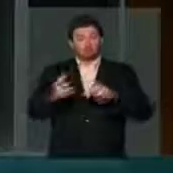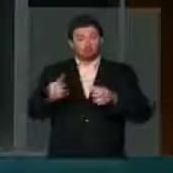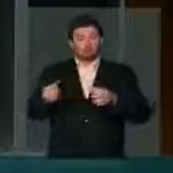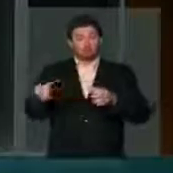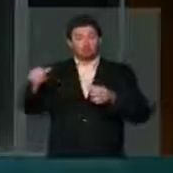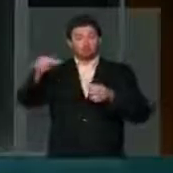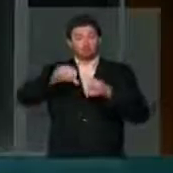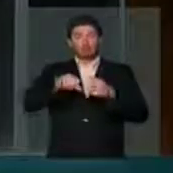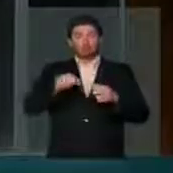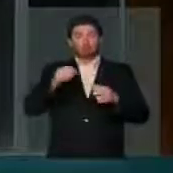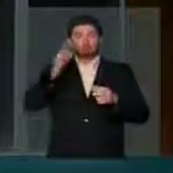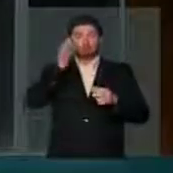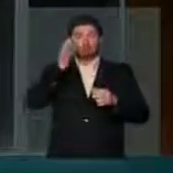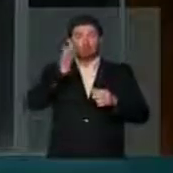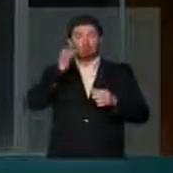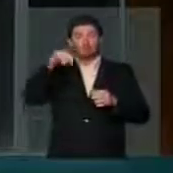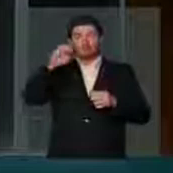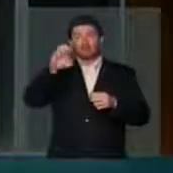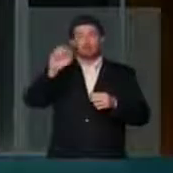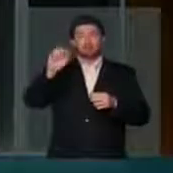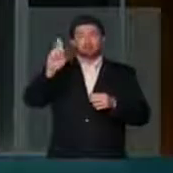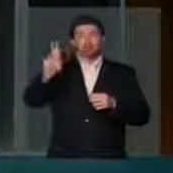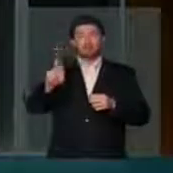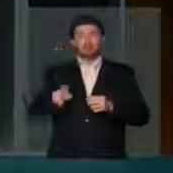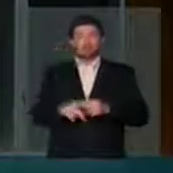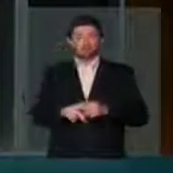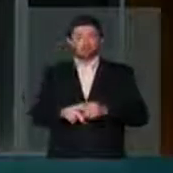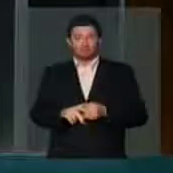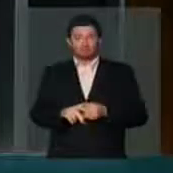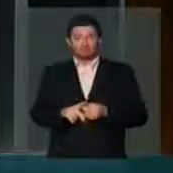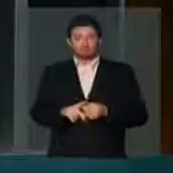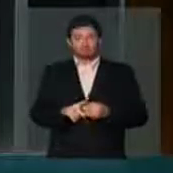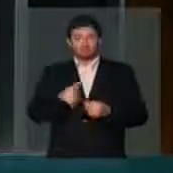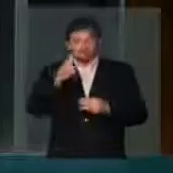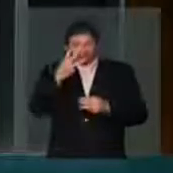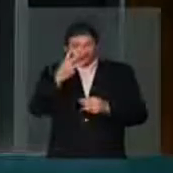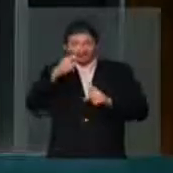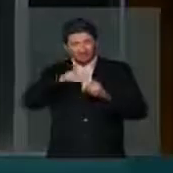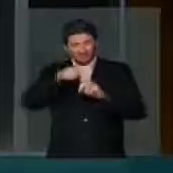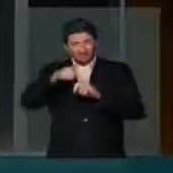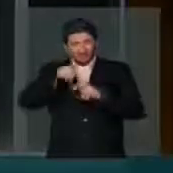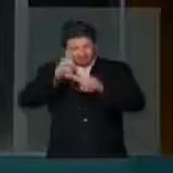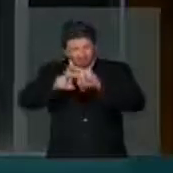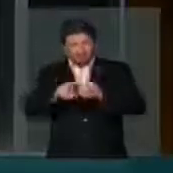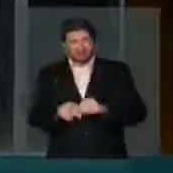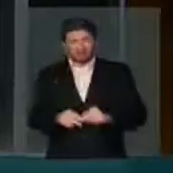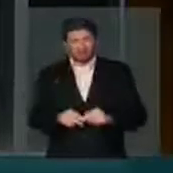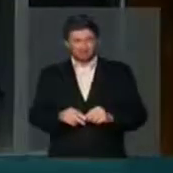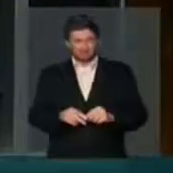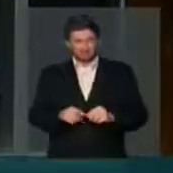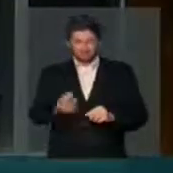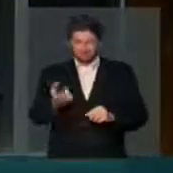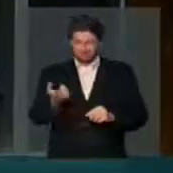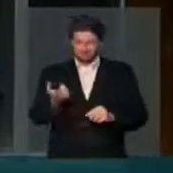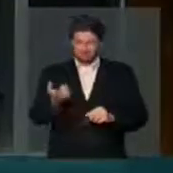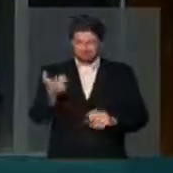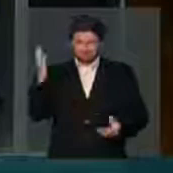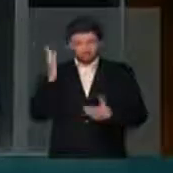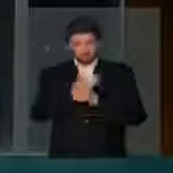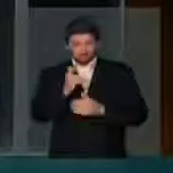achocolatado Nescau. três meses de cadeia. Não foi